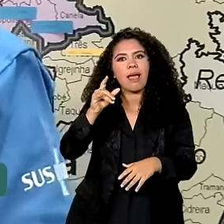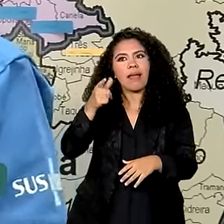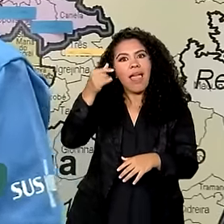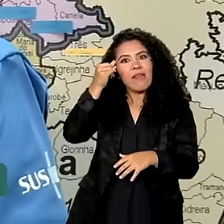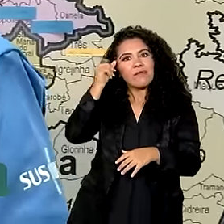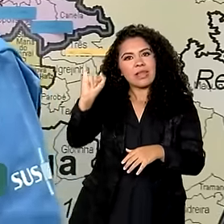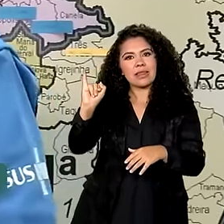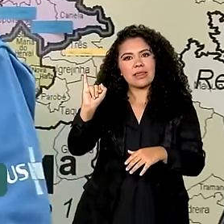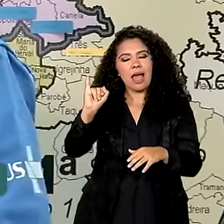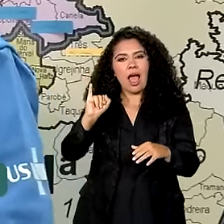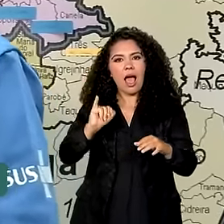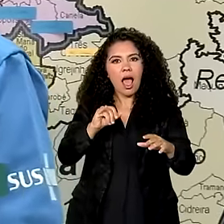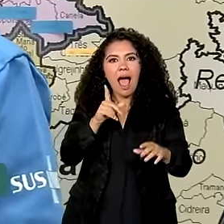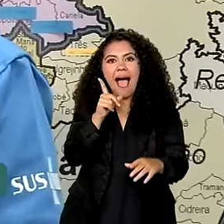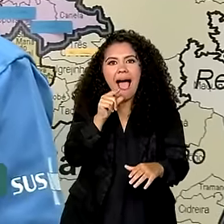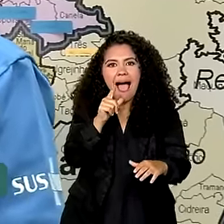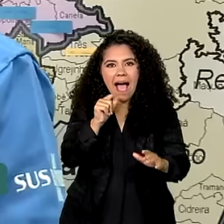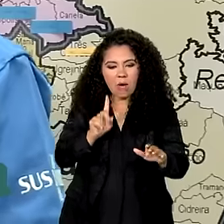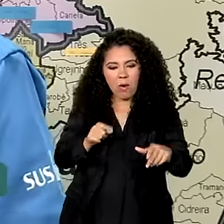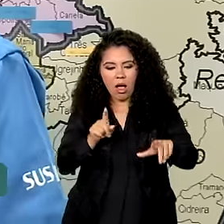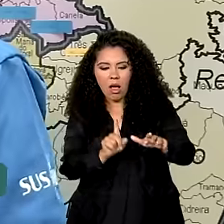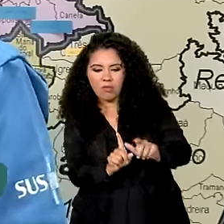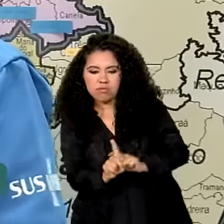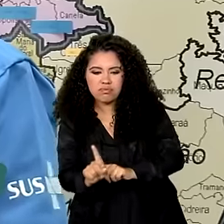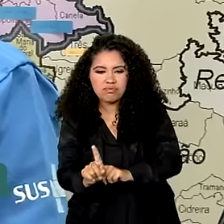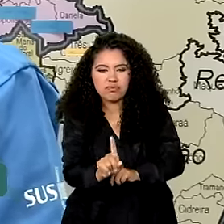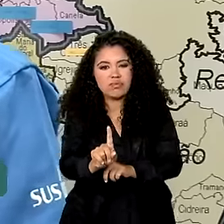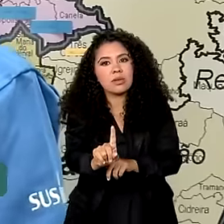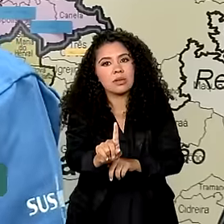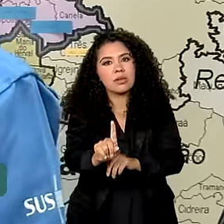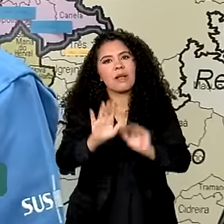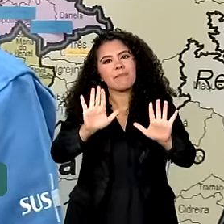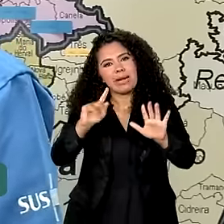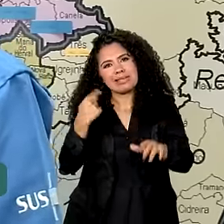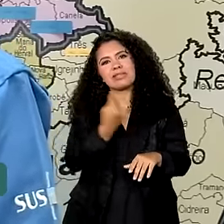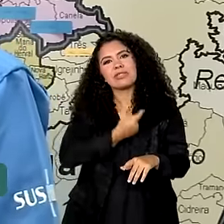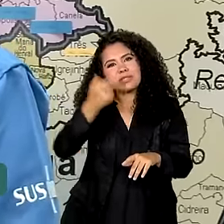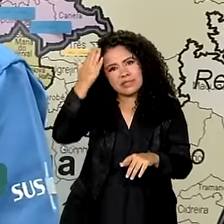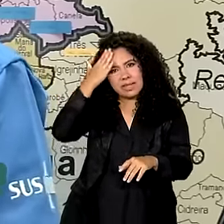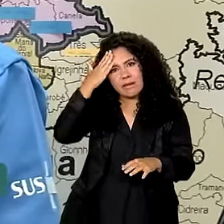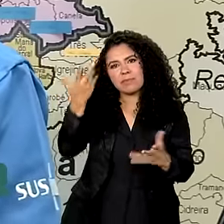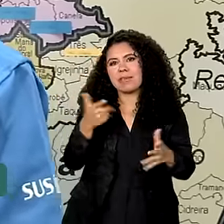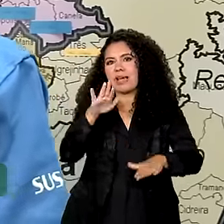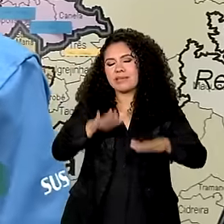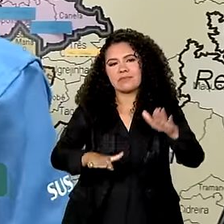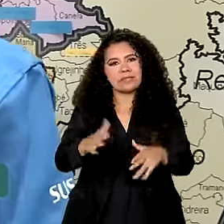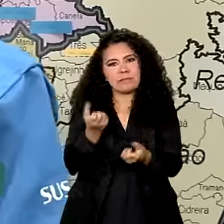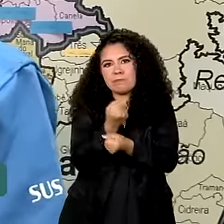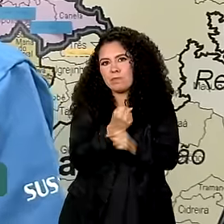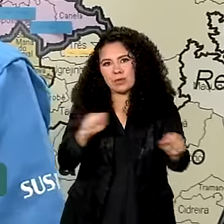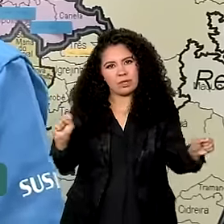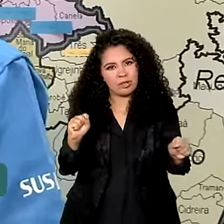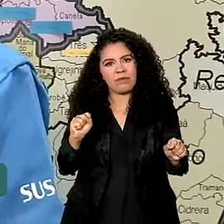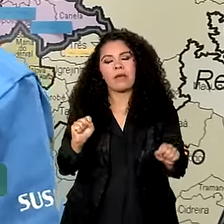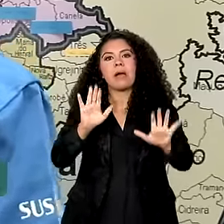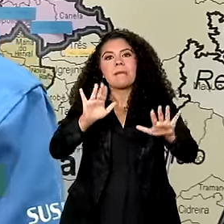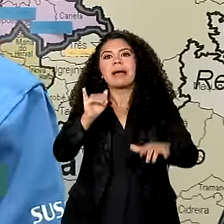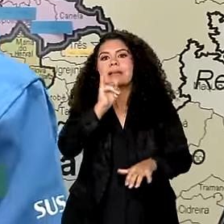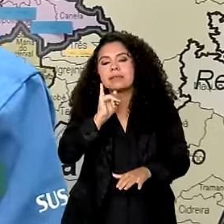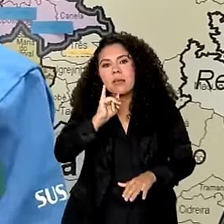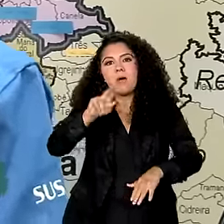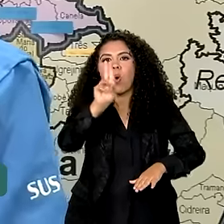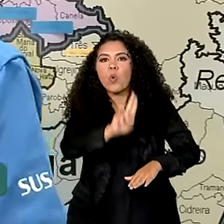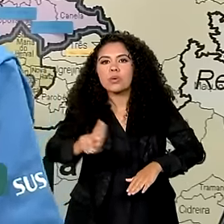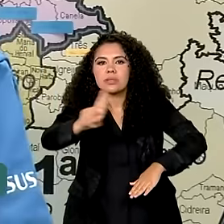água contaminada, essa é a primeira recomendação. Mas a gente sabe que às vezes é inevitável isso, né? Então, uso de botas,